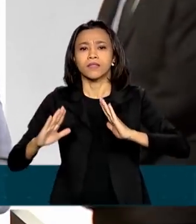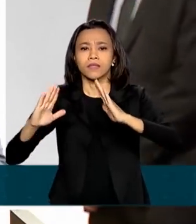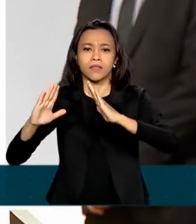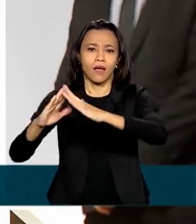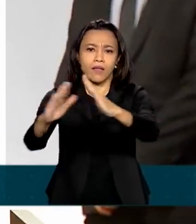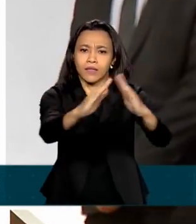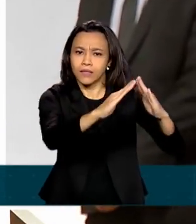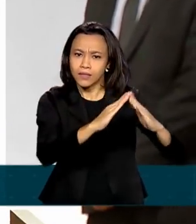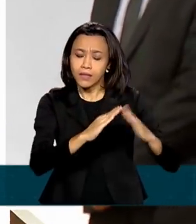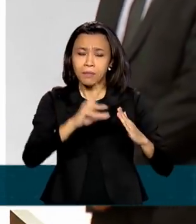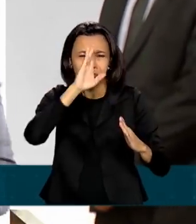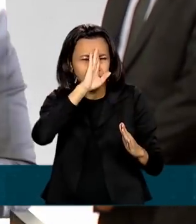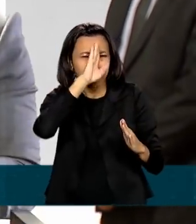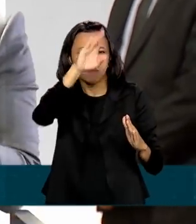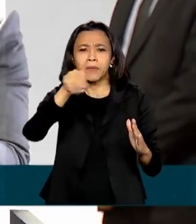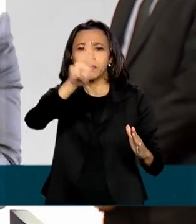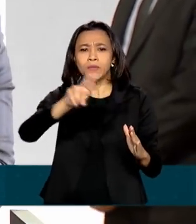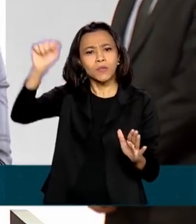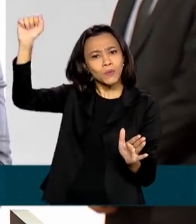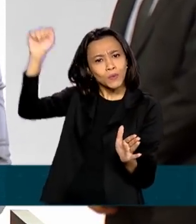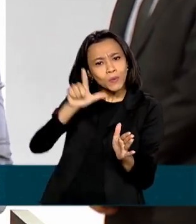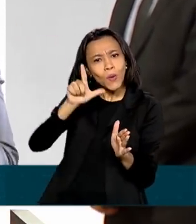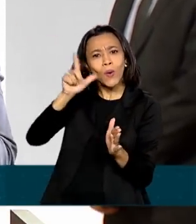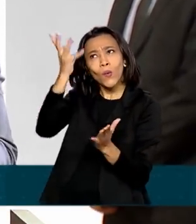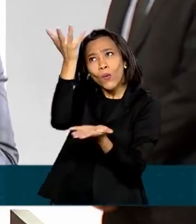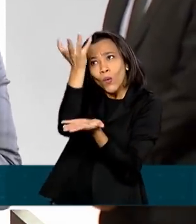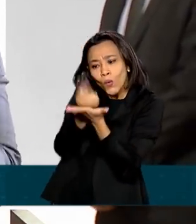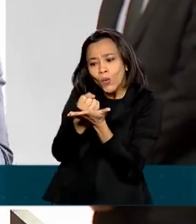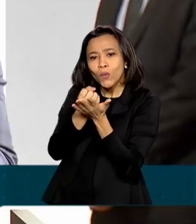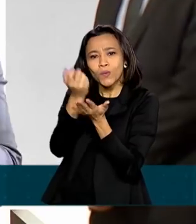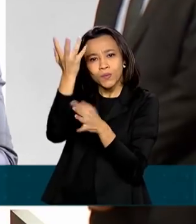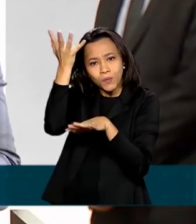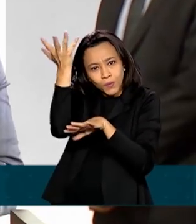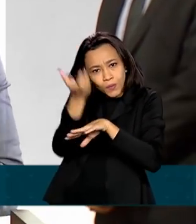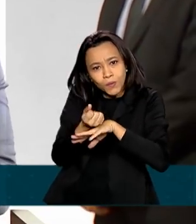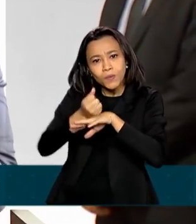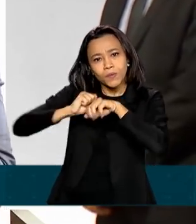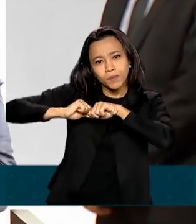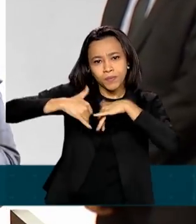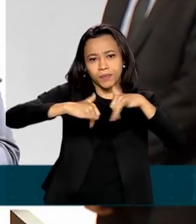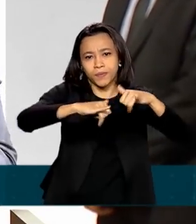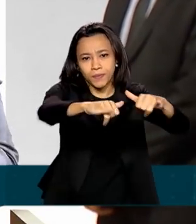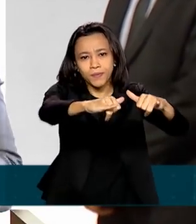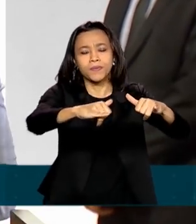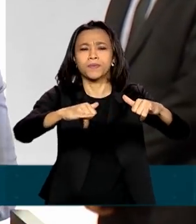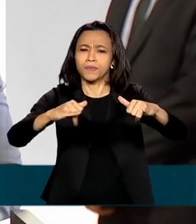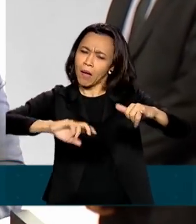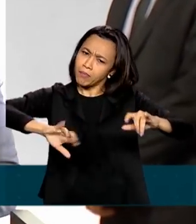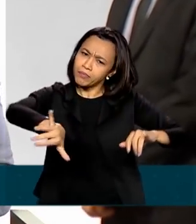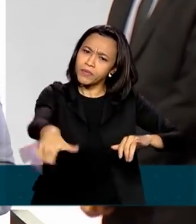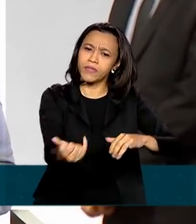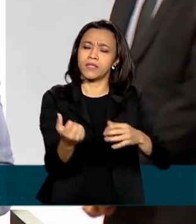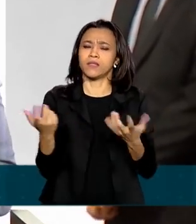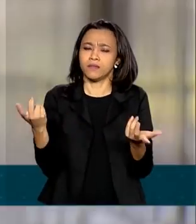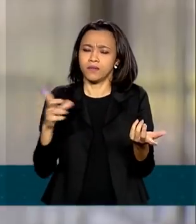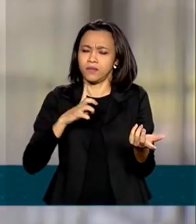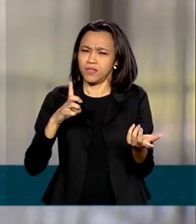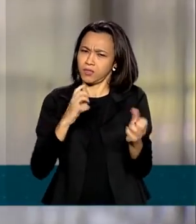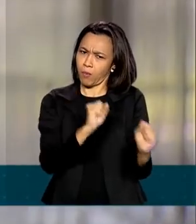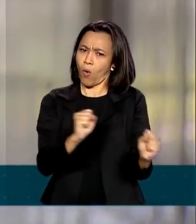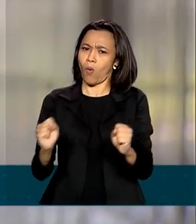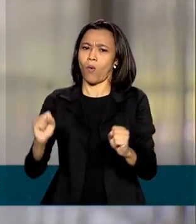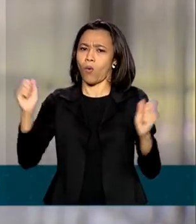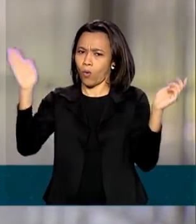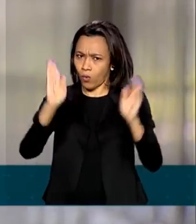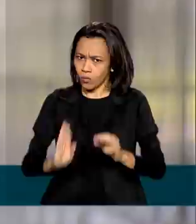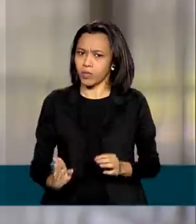alinhada com o projeto do governo, o desenvolvimento da fonte e aproveitamento do nosso enorme potencial que temos no país. O